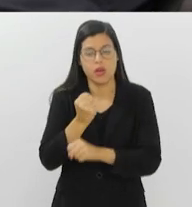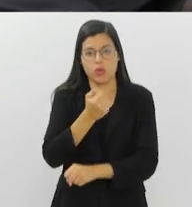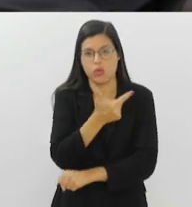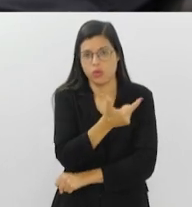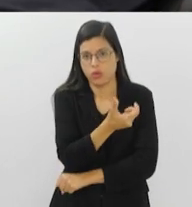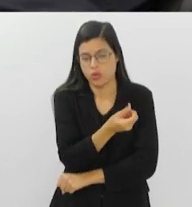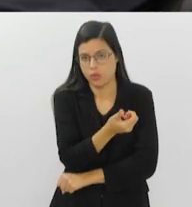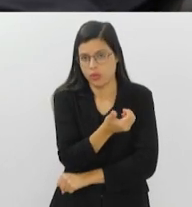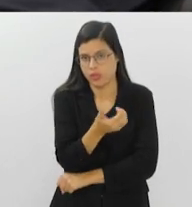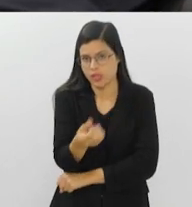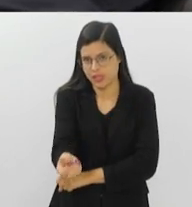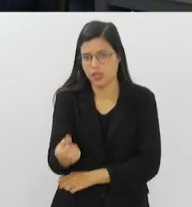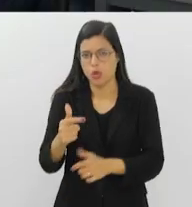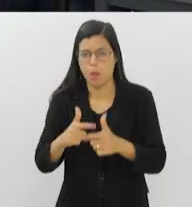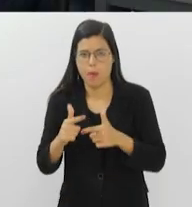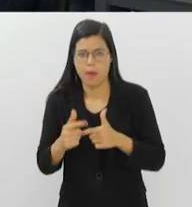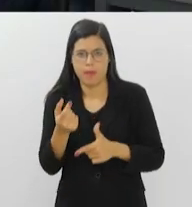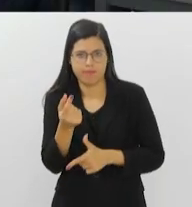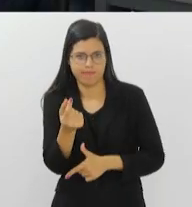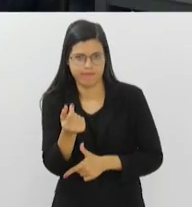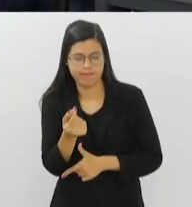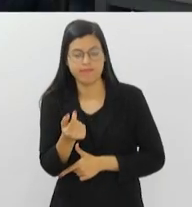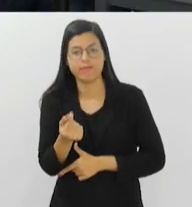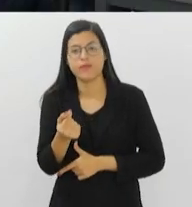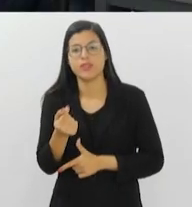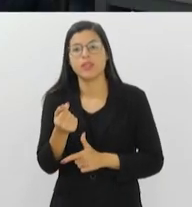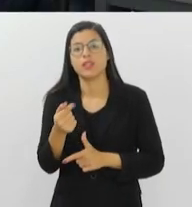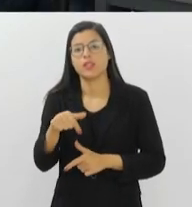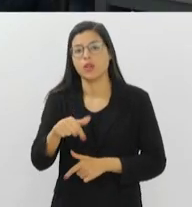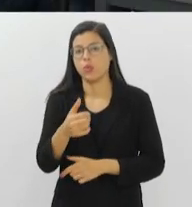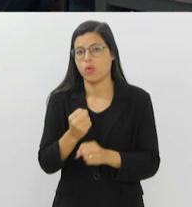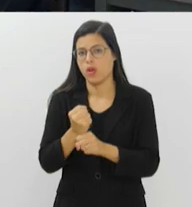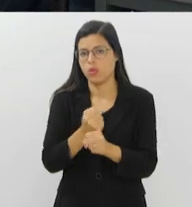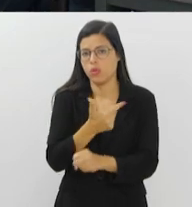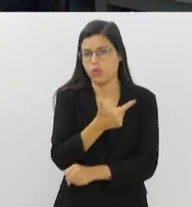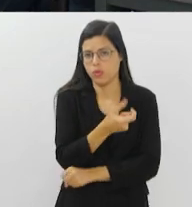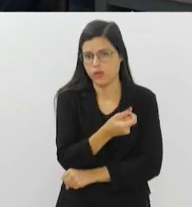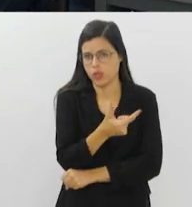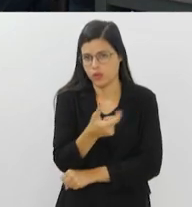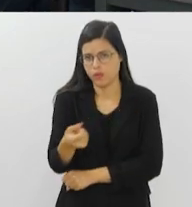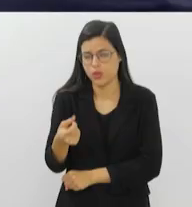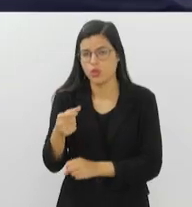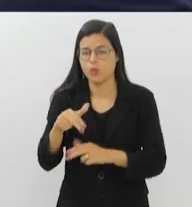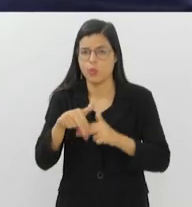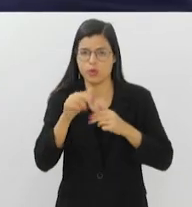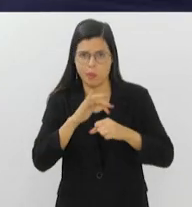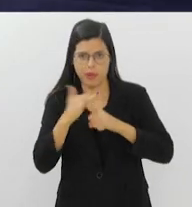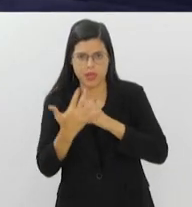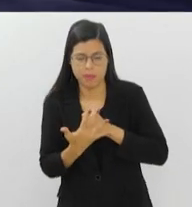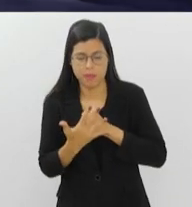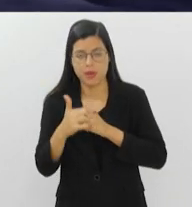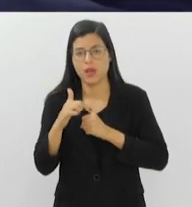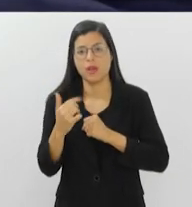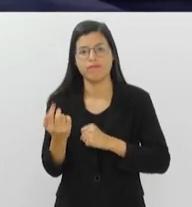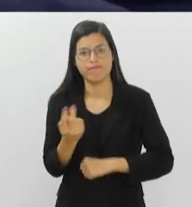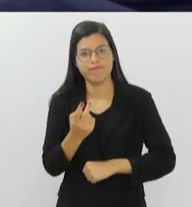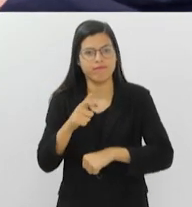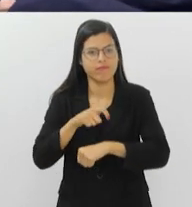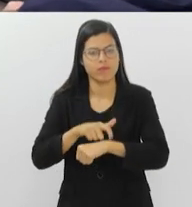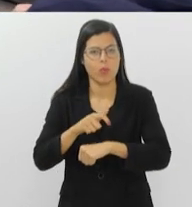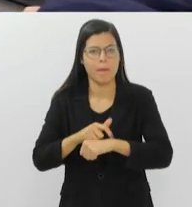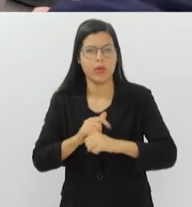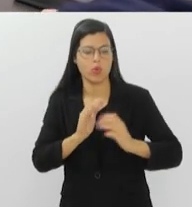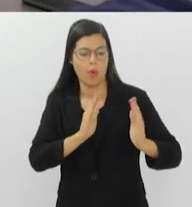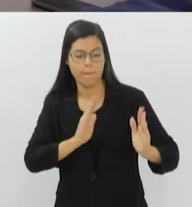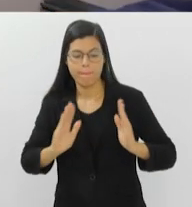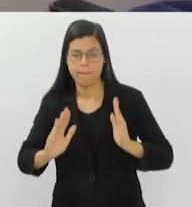calamidade financeira. Em 2020, por causa da pandemia da Covid-19. Nessas duas ocasiões, os prazos